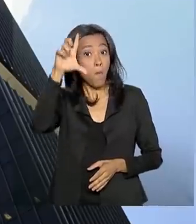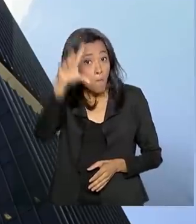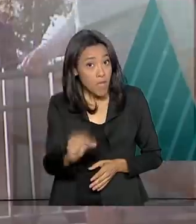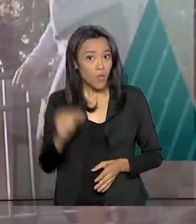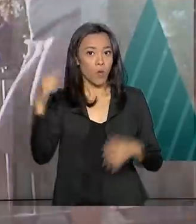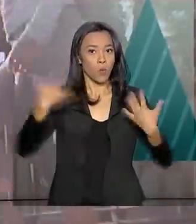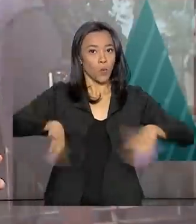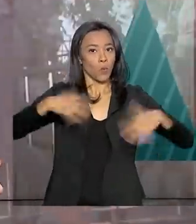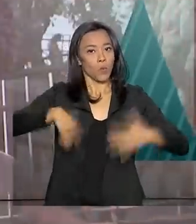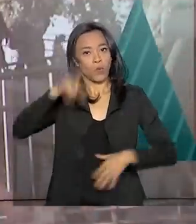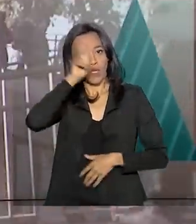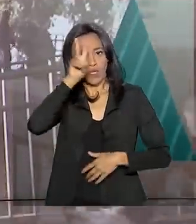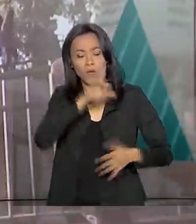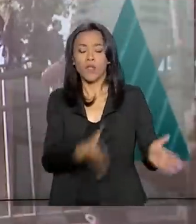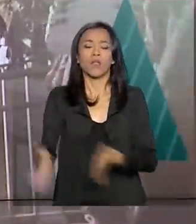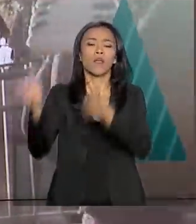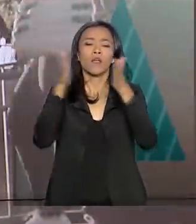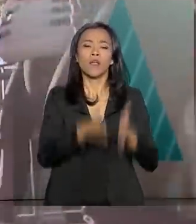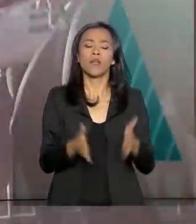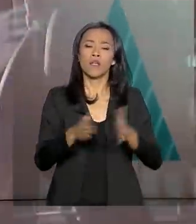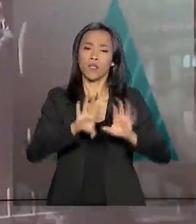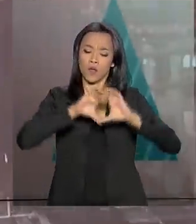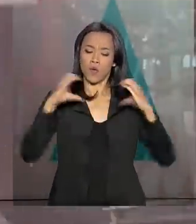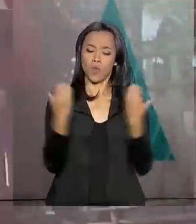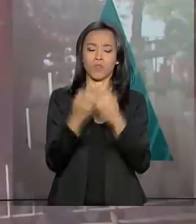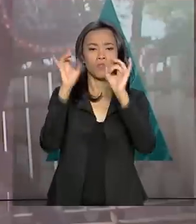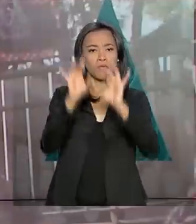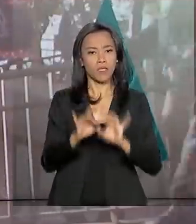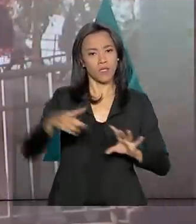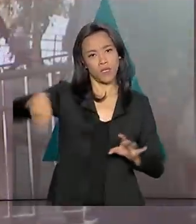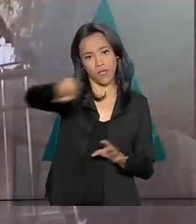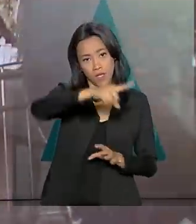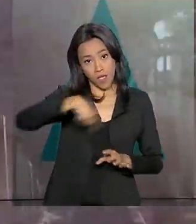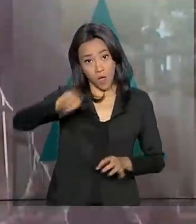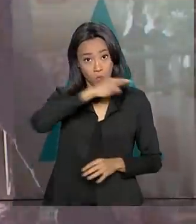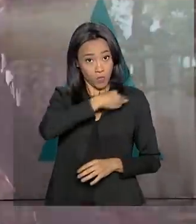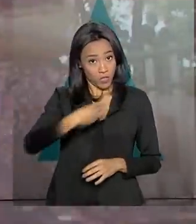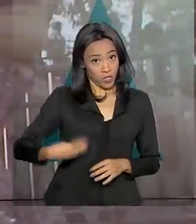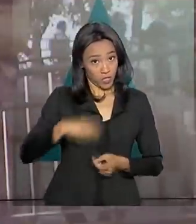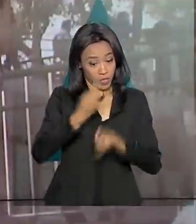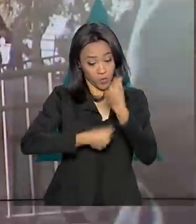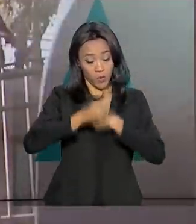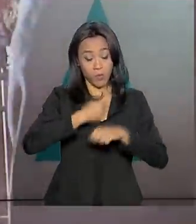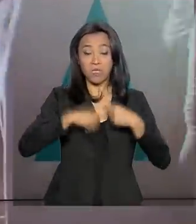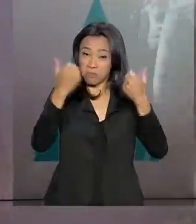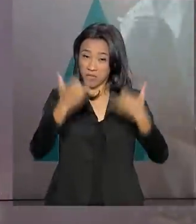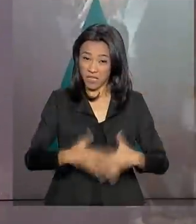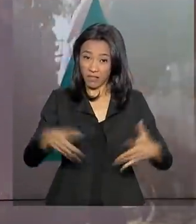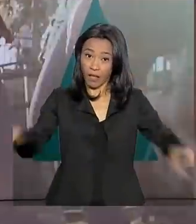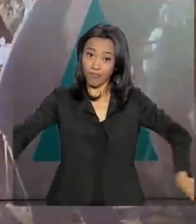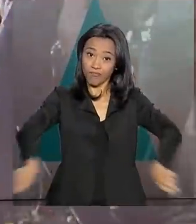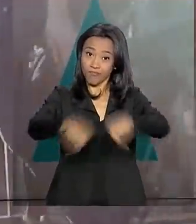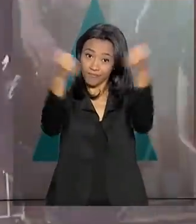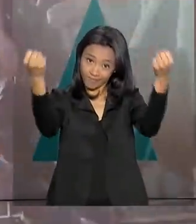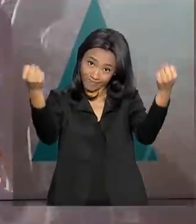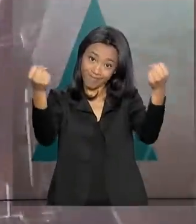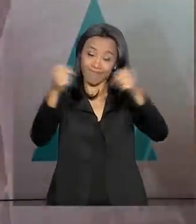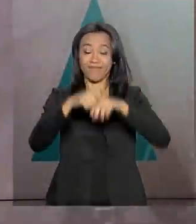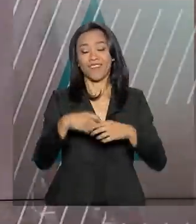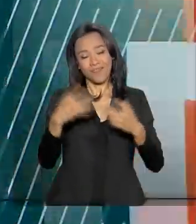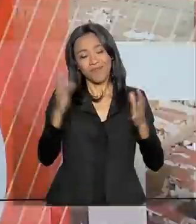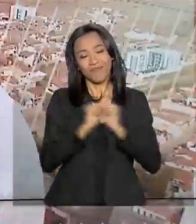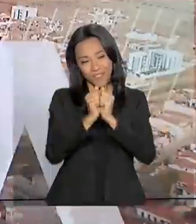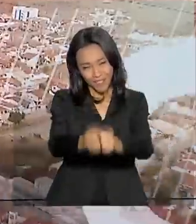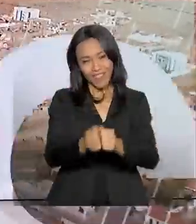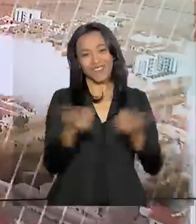histórica. E na Comissão Especial da Reforma da Previdência, ministro da Economia reafirma que o sistema atual está falido. Fique com a